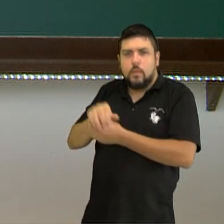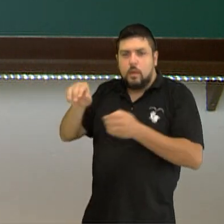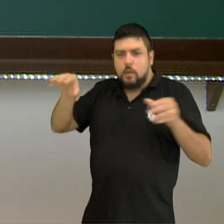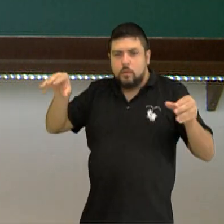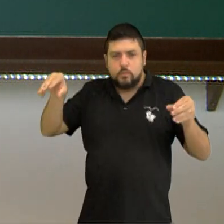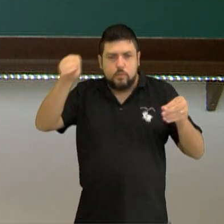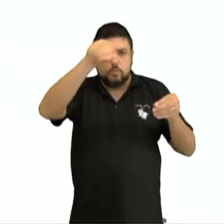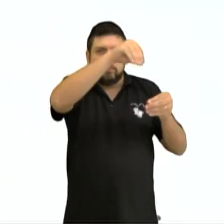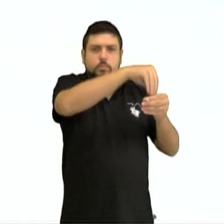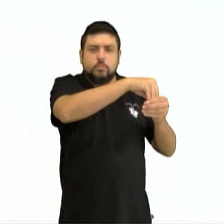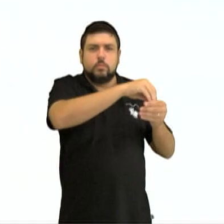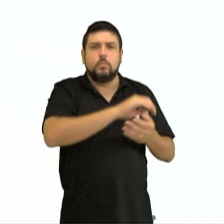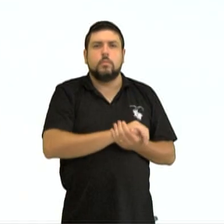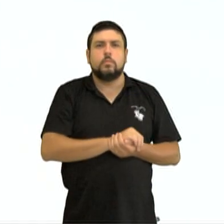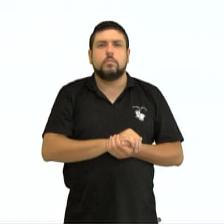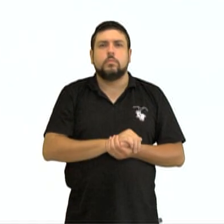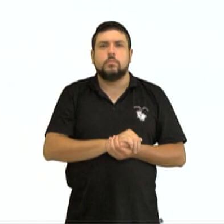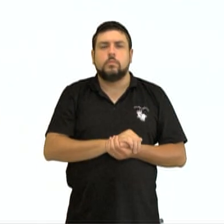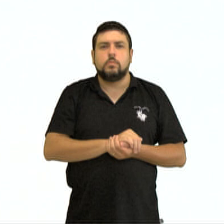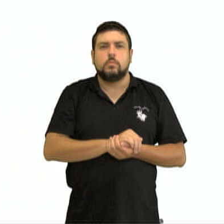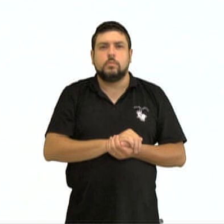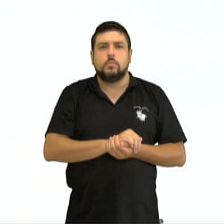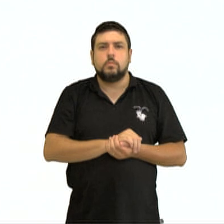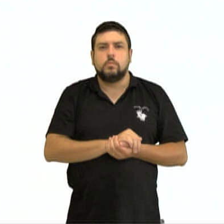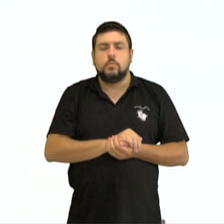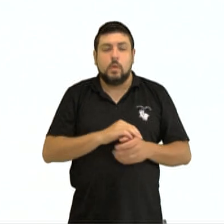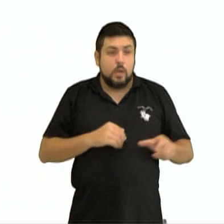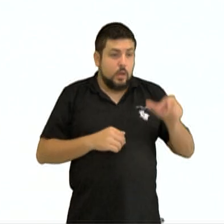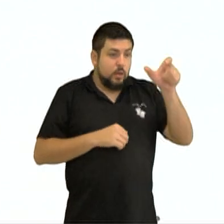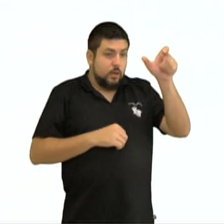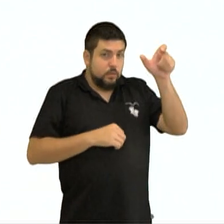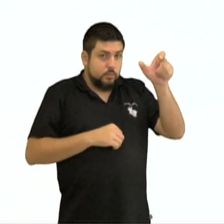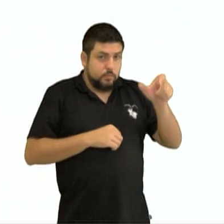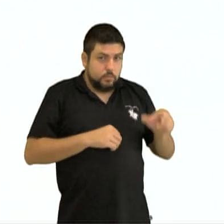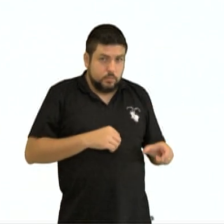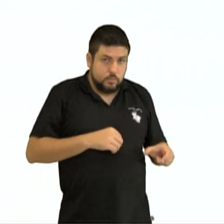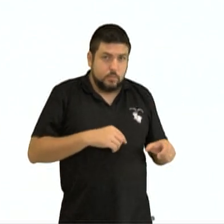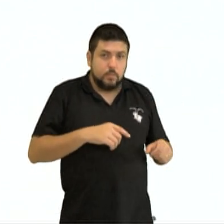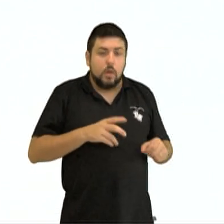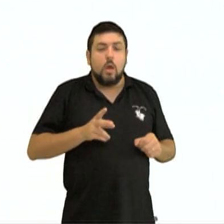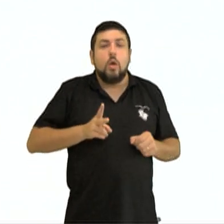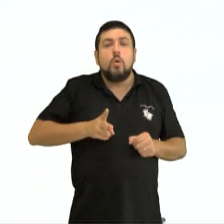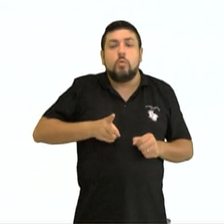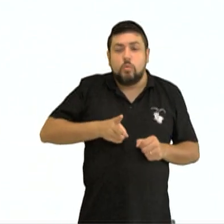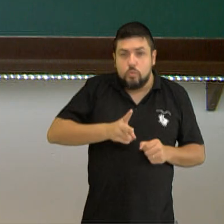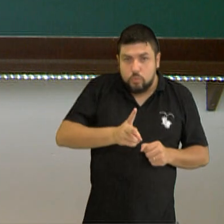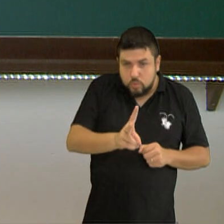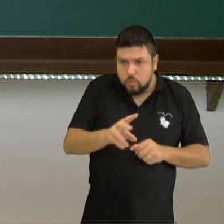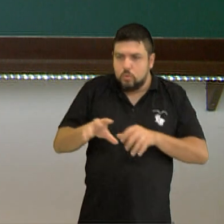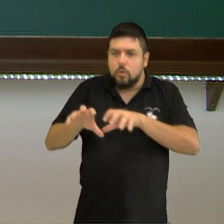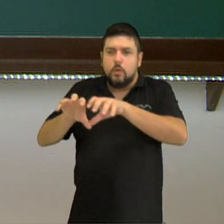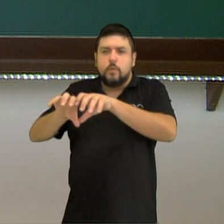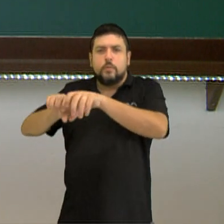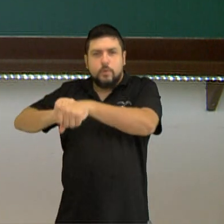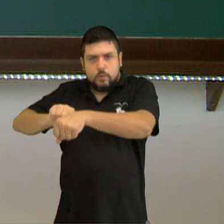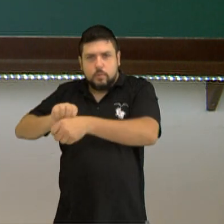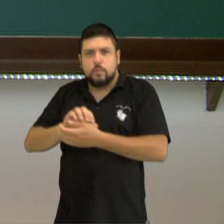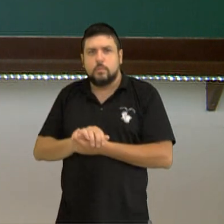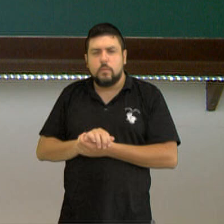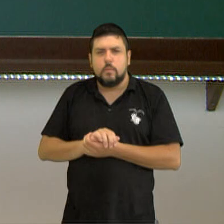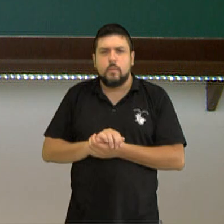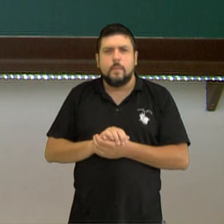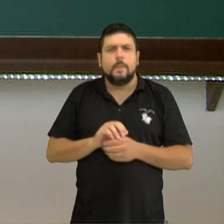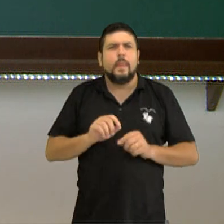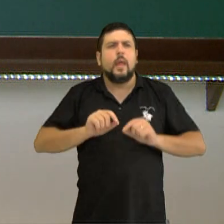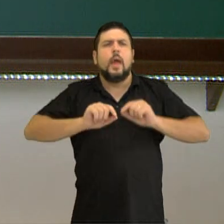vamos verificar. O indivíduo ainda está em formação. O verbo é estar. Quem é que está?